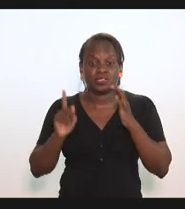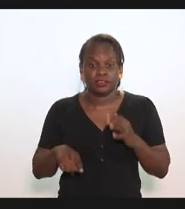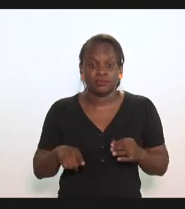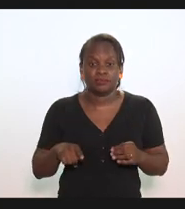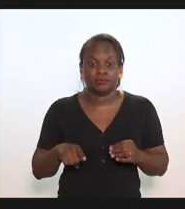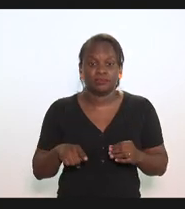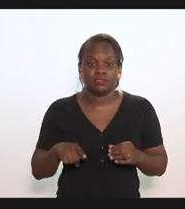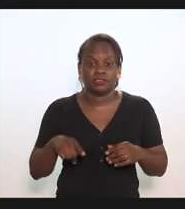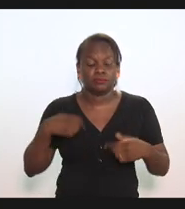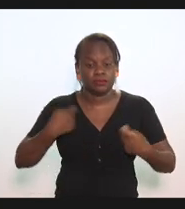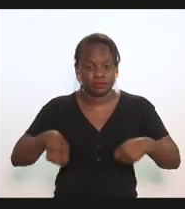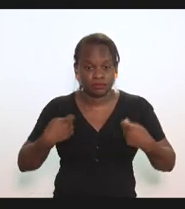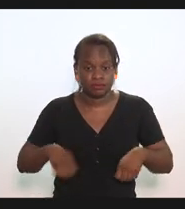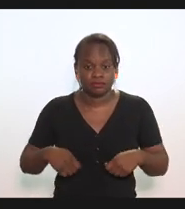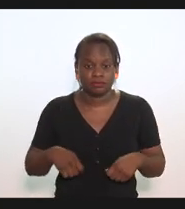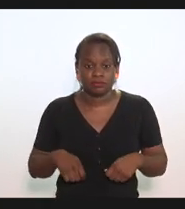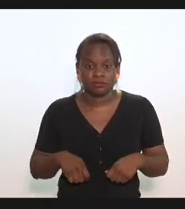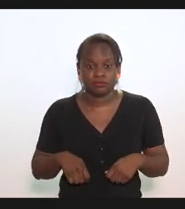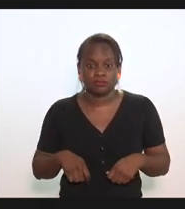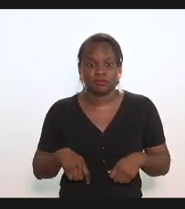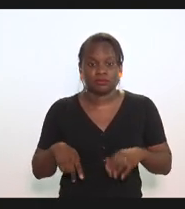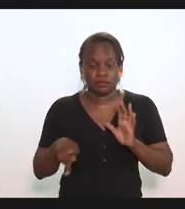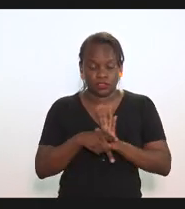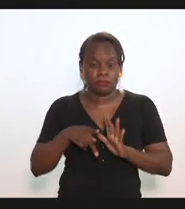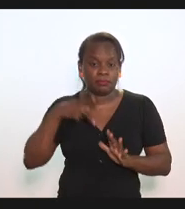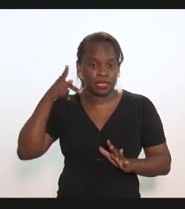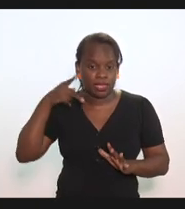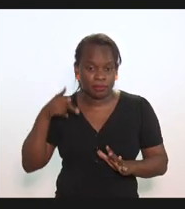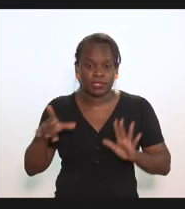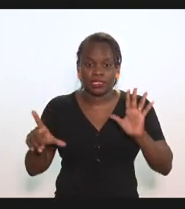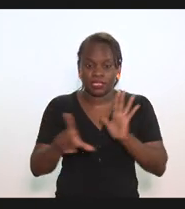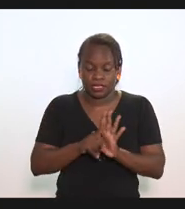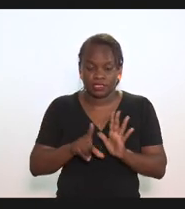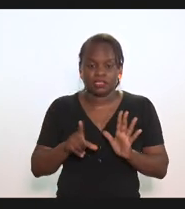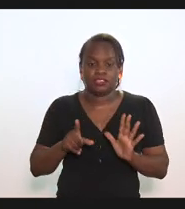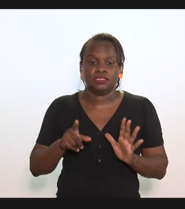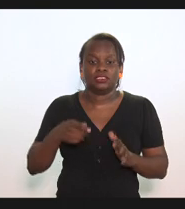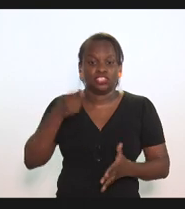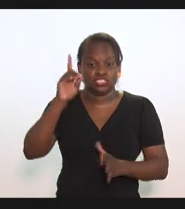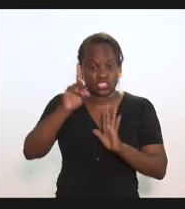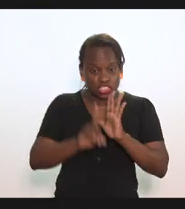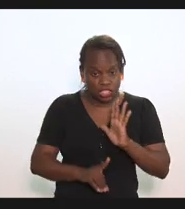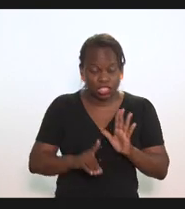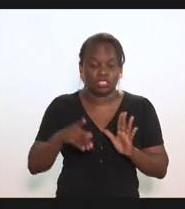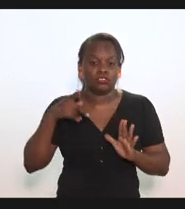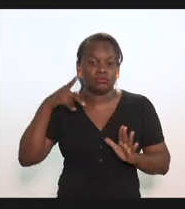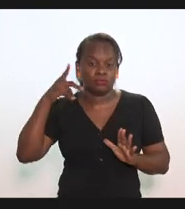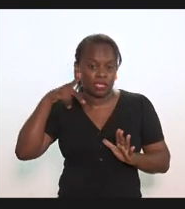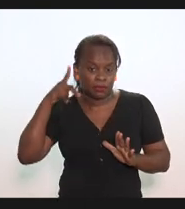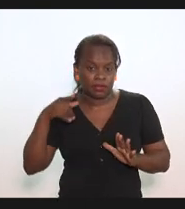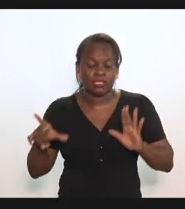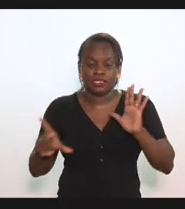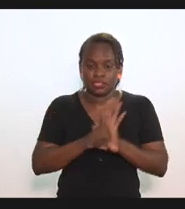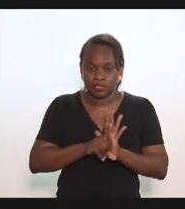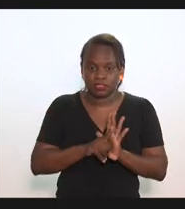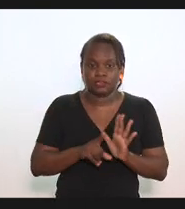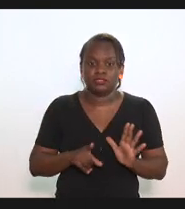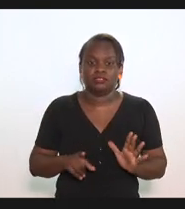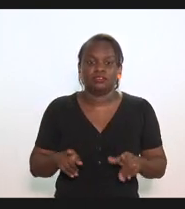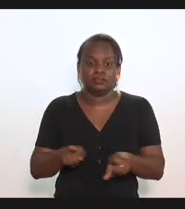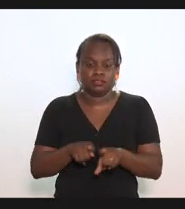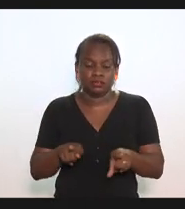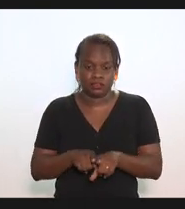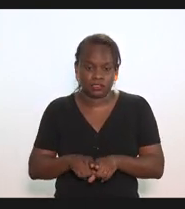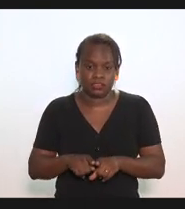dever do parlamento legislar é direito do parlamento legislar e